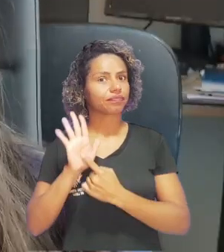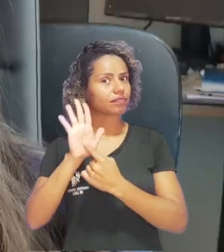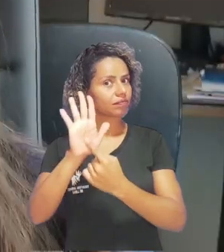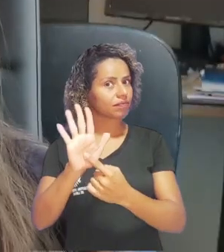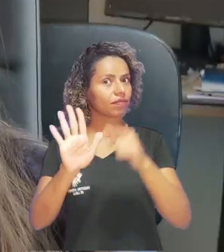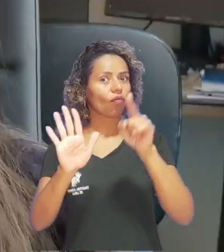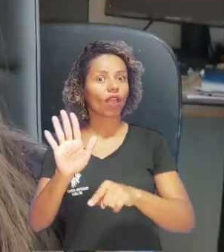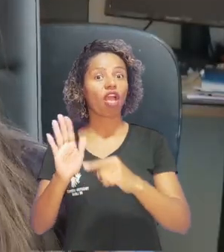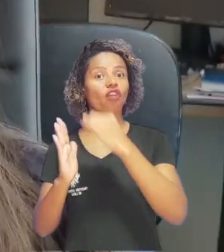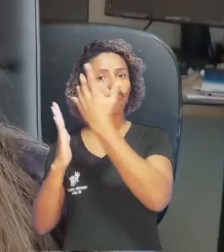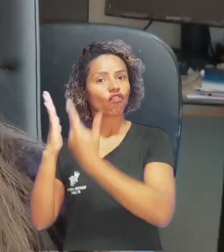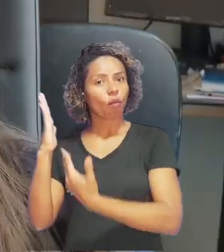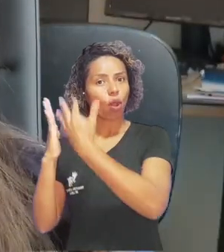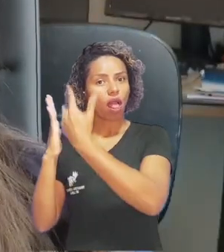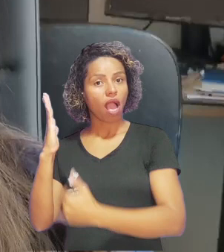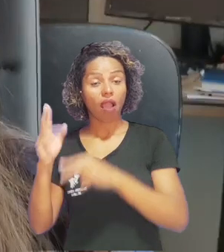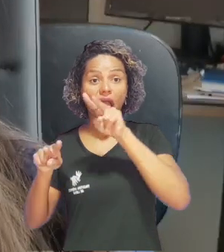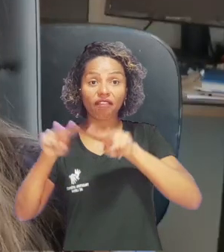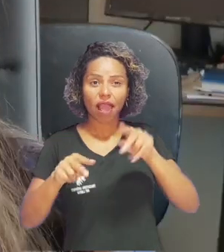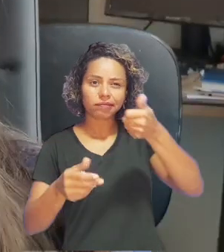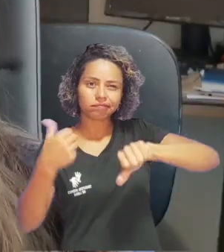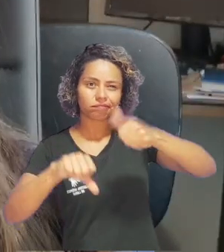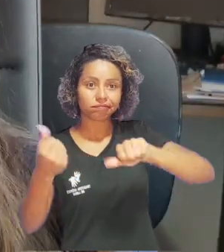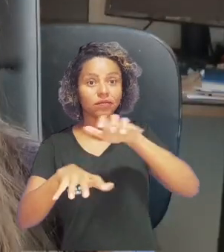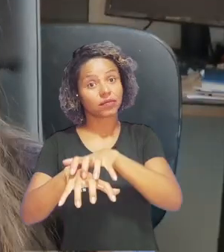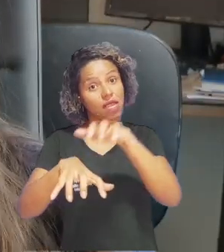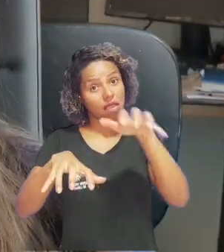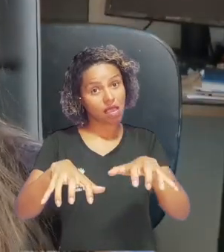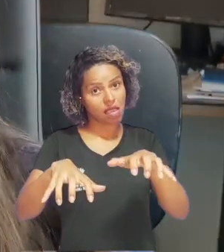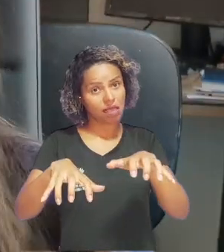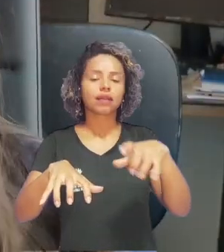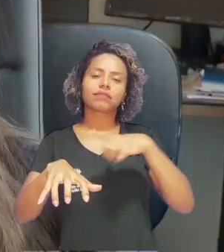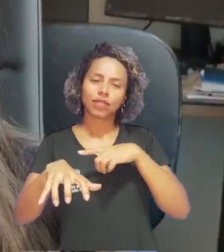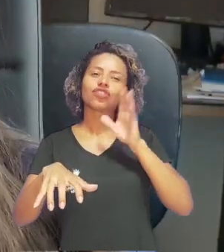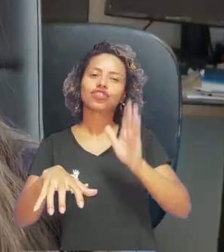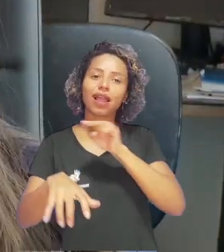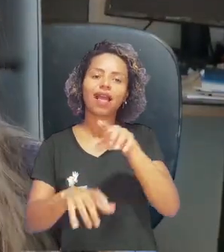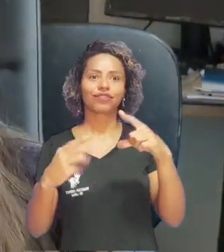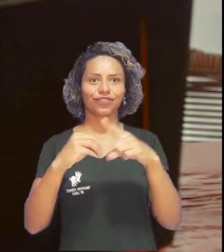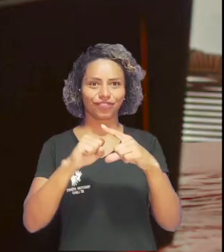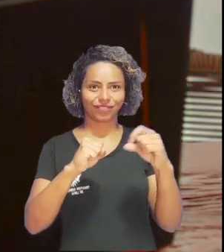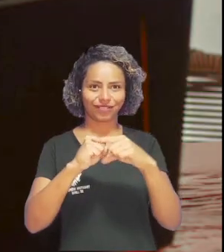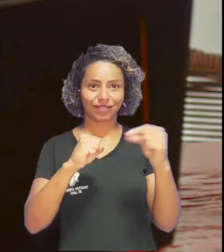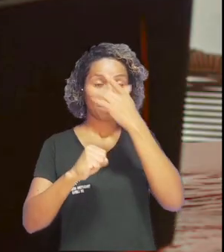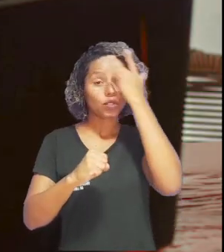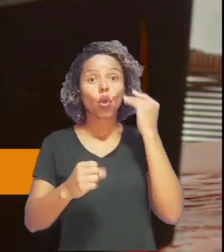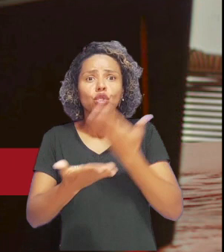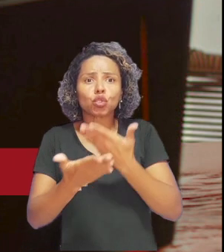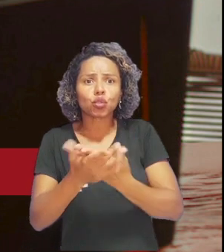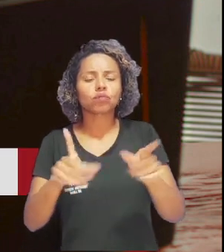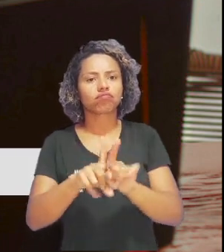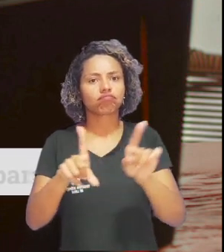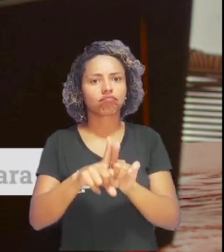próximo destaque é sobre o novo formulário para avaliação do ensino remoto emergencial, que já está disponível no SIGA. Estudantes e